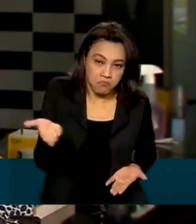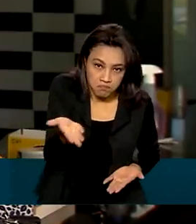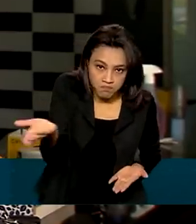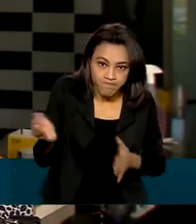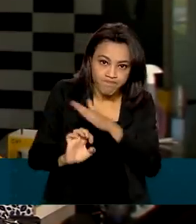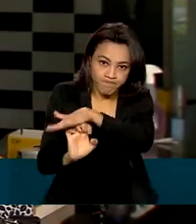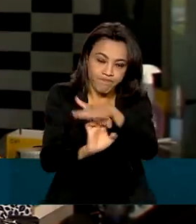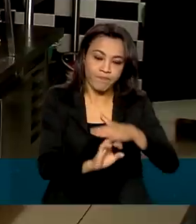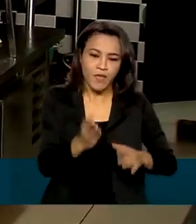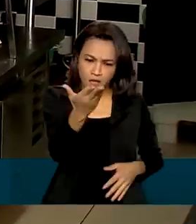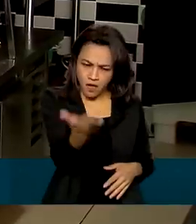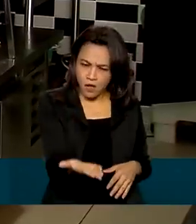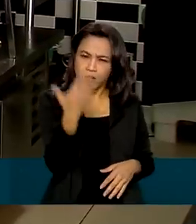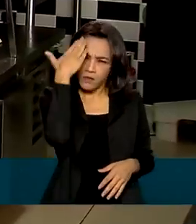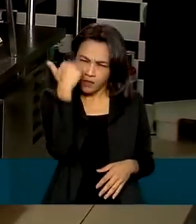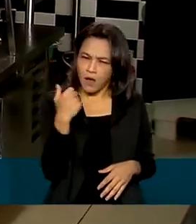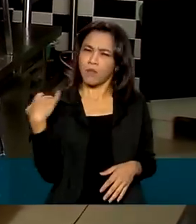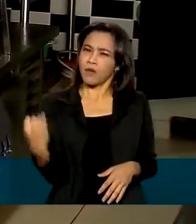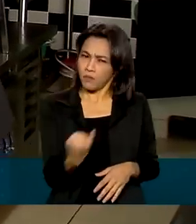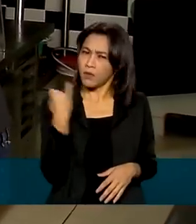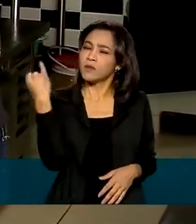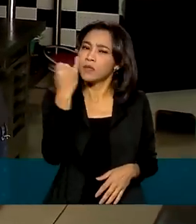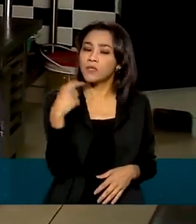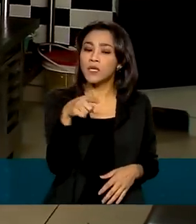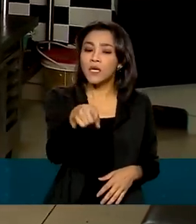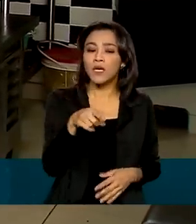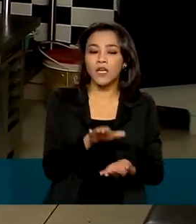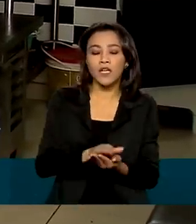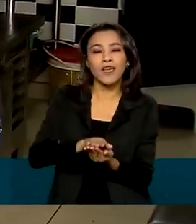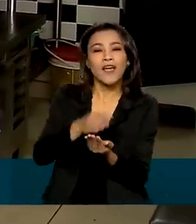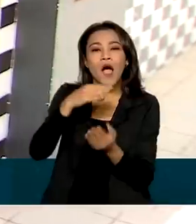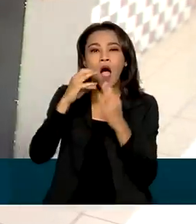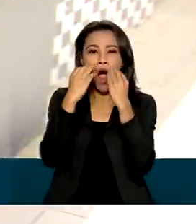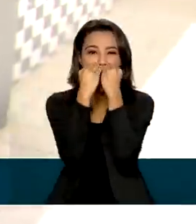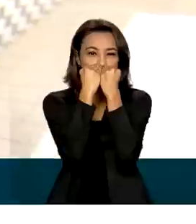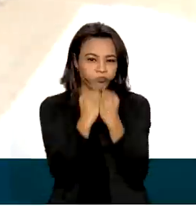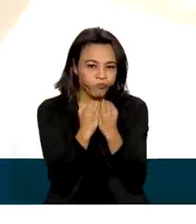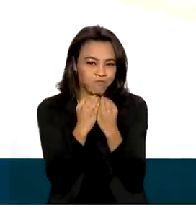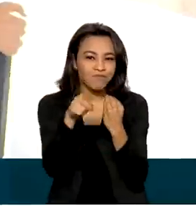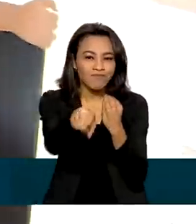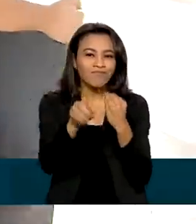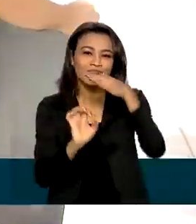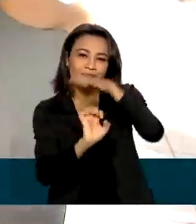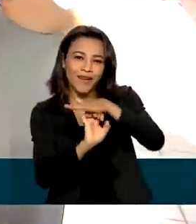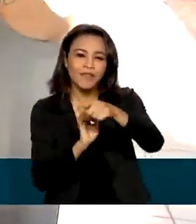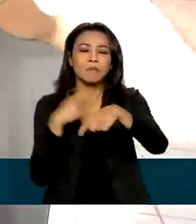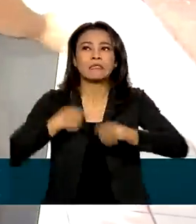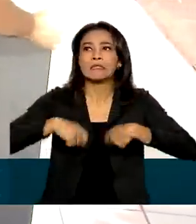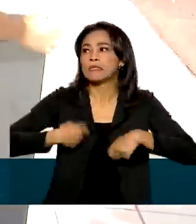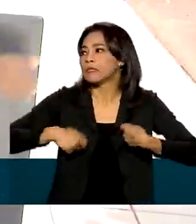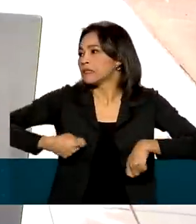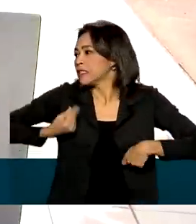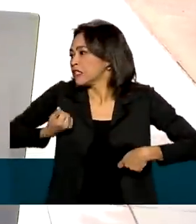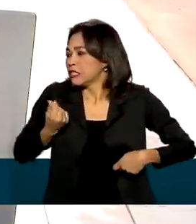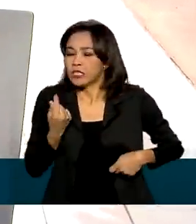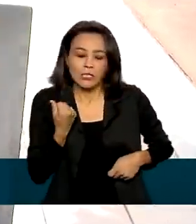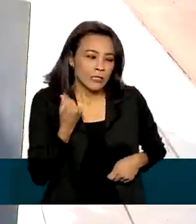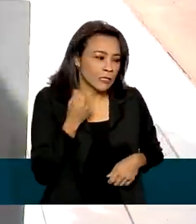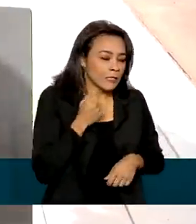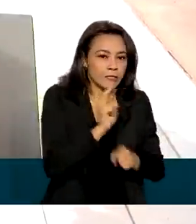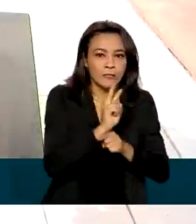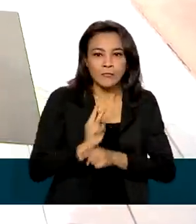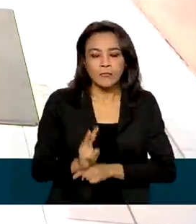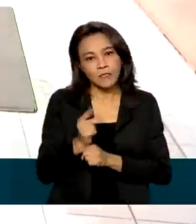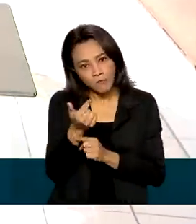importância disso. Dono de uma hamburgueria em Brasília, precisou de dinheiro emprestado para ampliar o